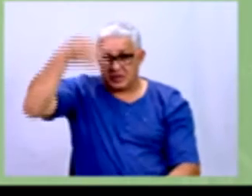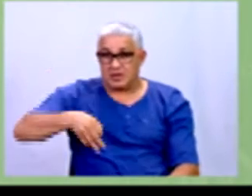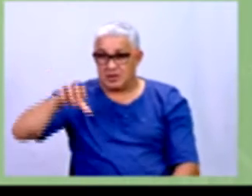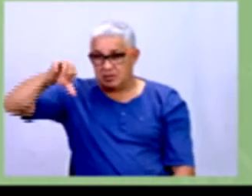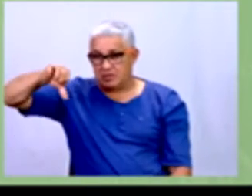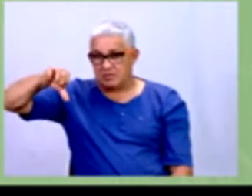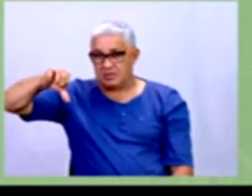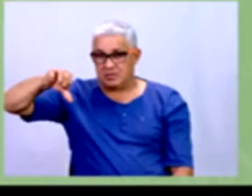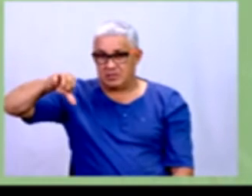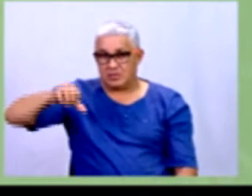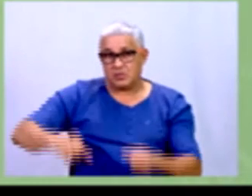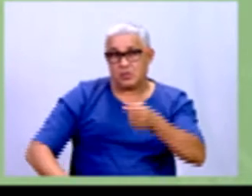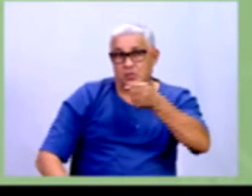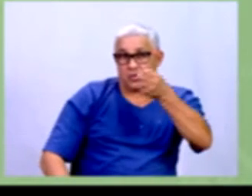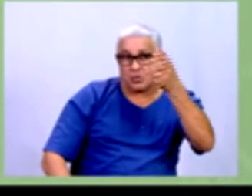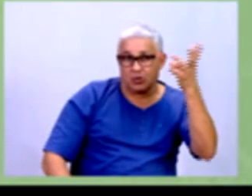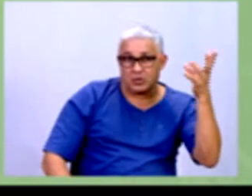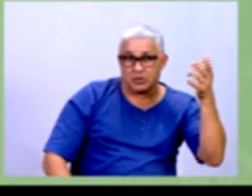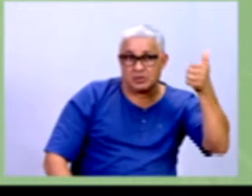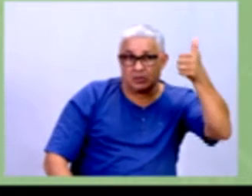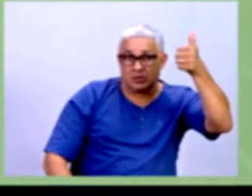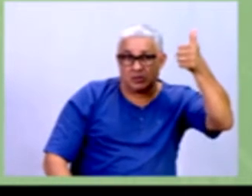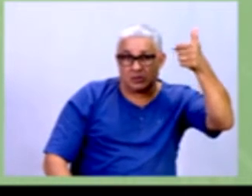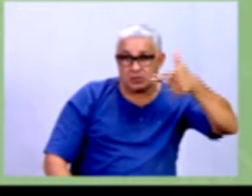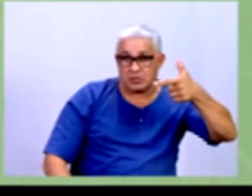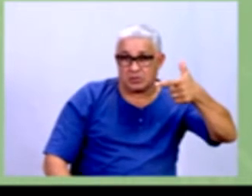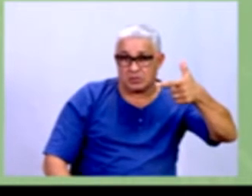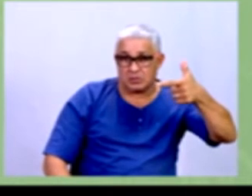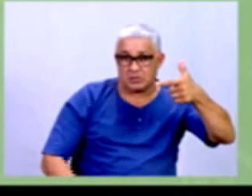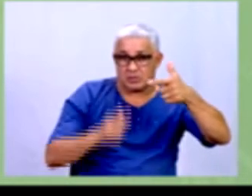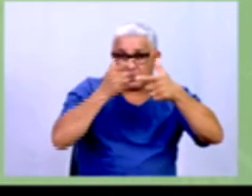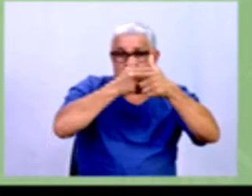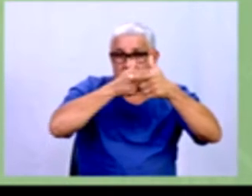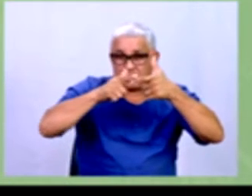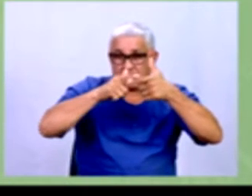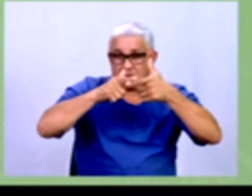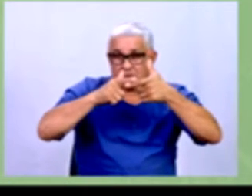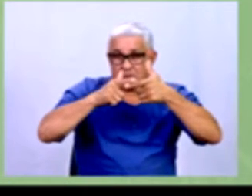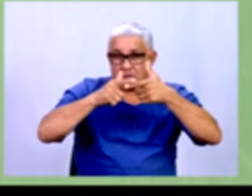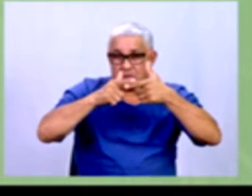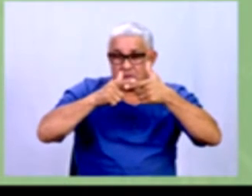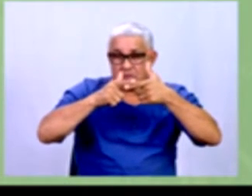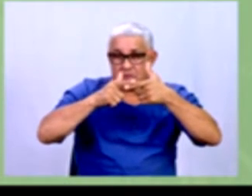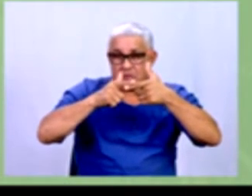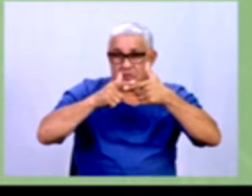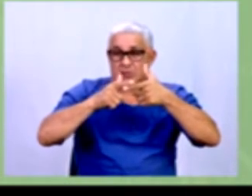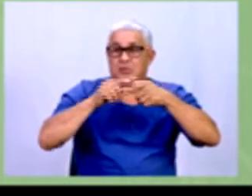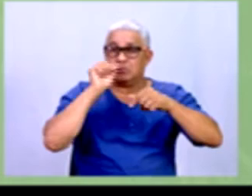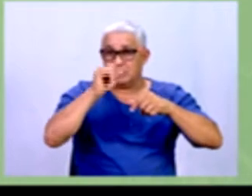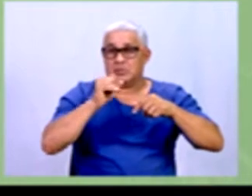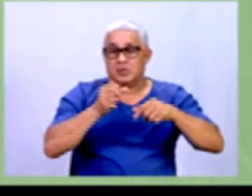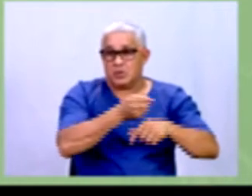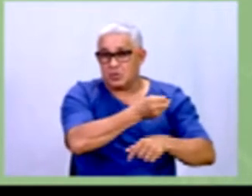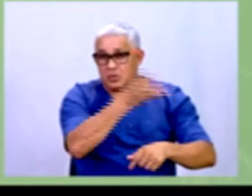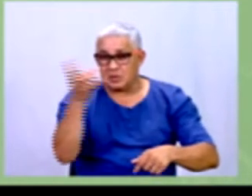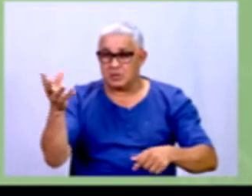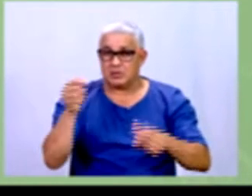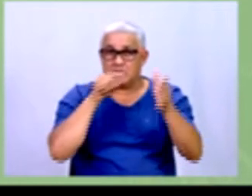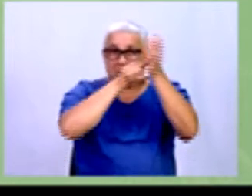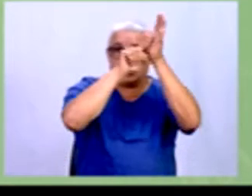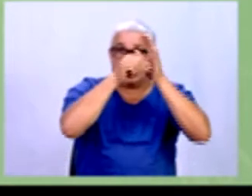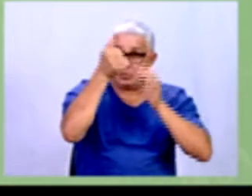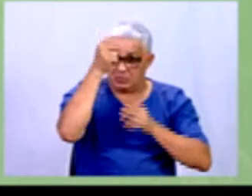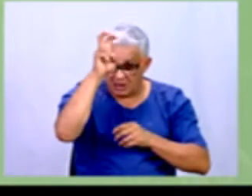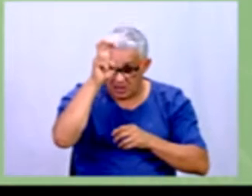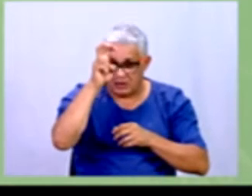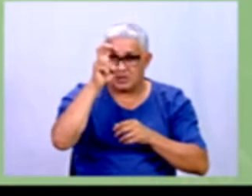pegar a quantidade de questões que ele acertou e dividir pelo total, tá? Se a quantidade de questões fosse 15,